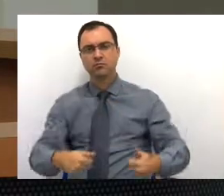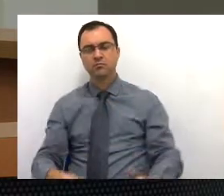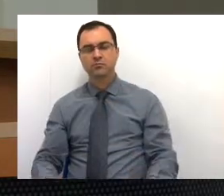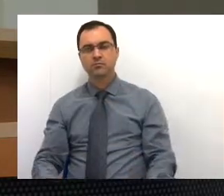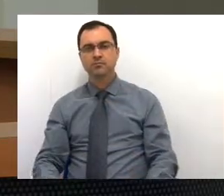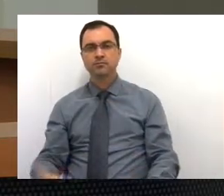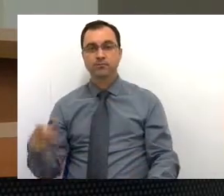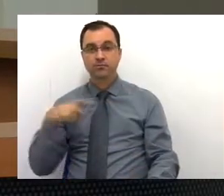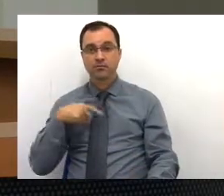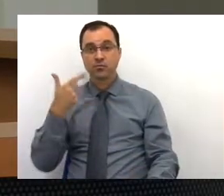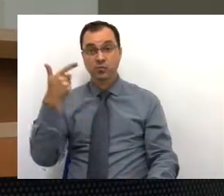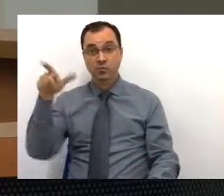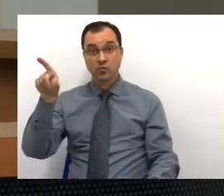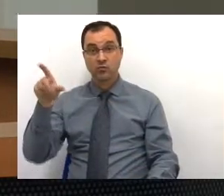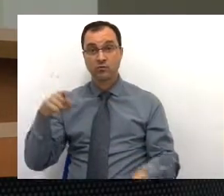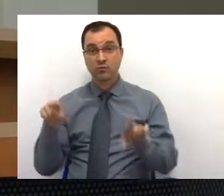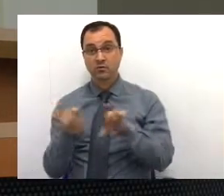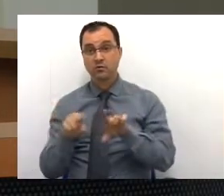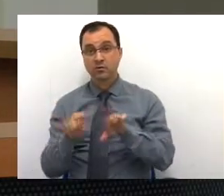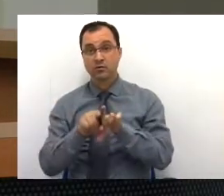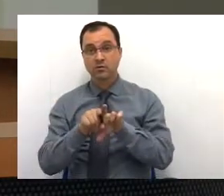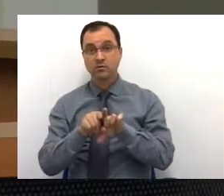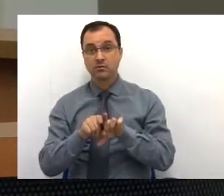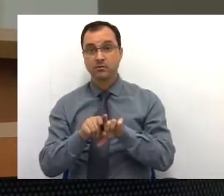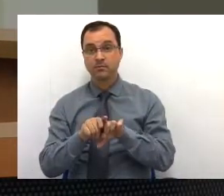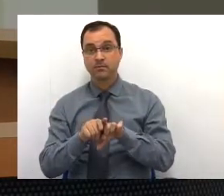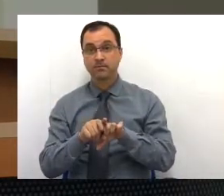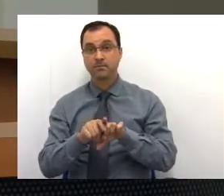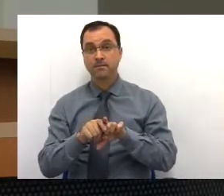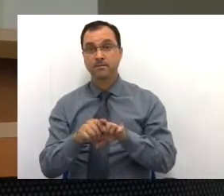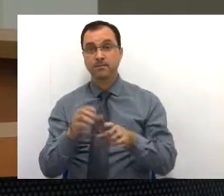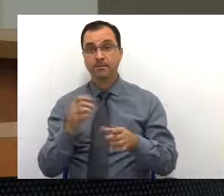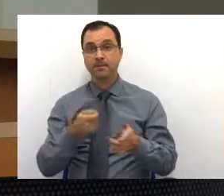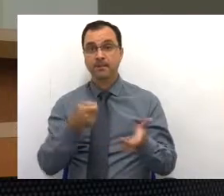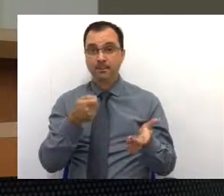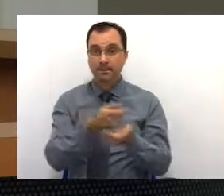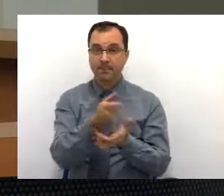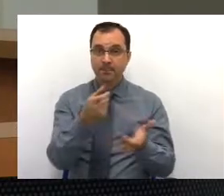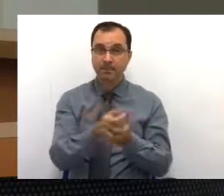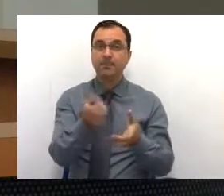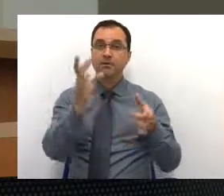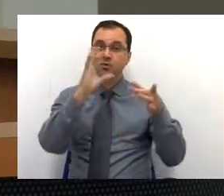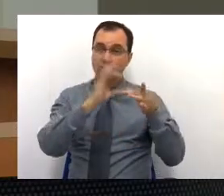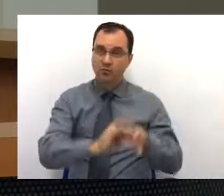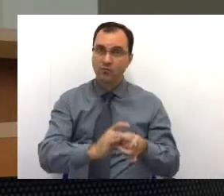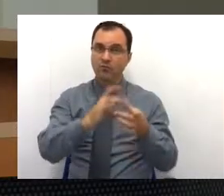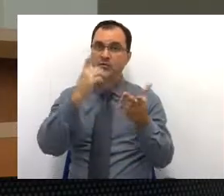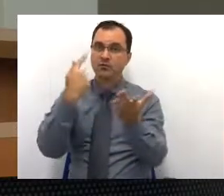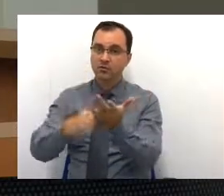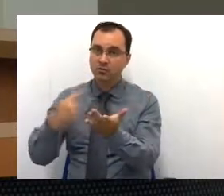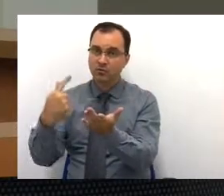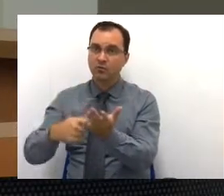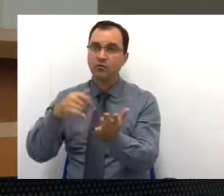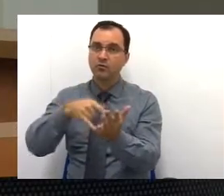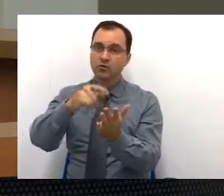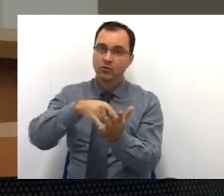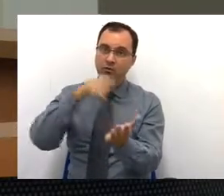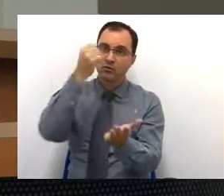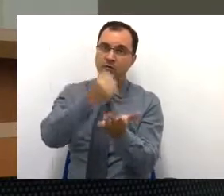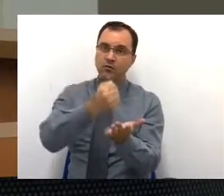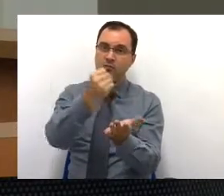Temos outros também, com despesa lá de convênios e contratos, tudo pela tabela SUS,